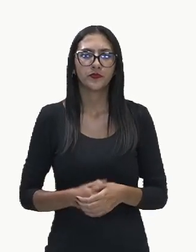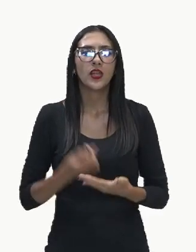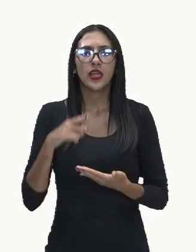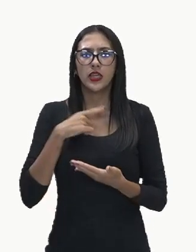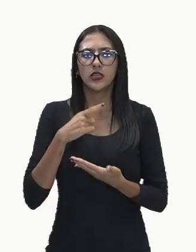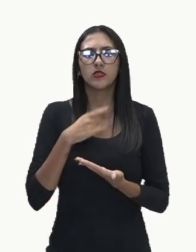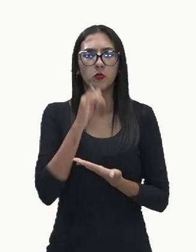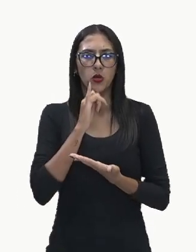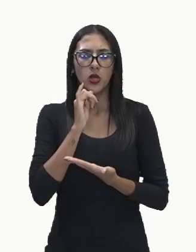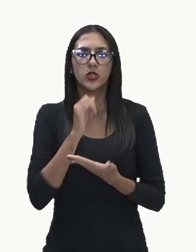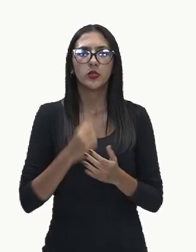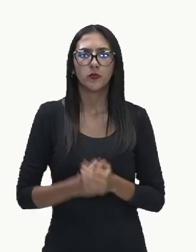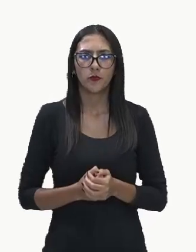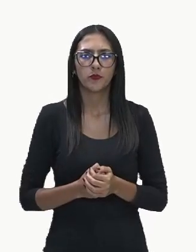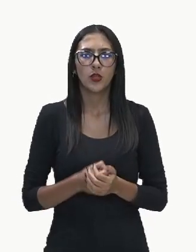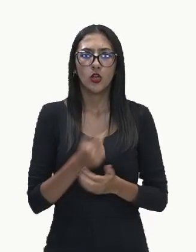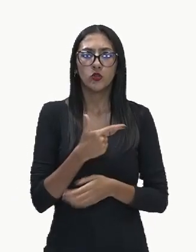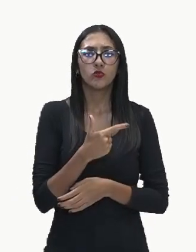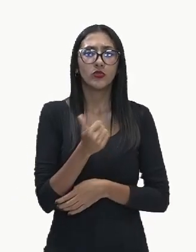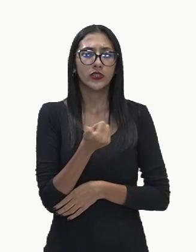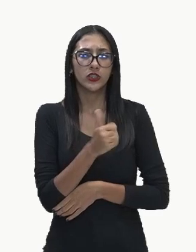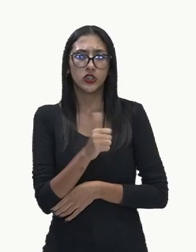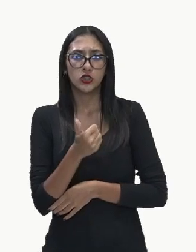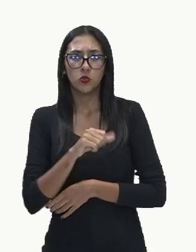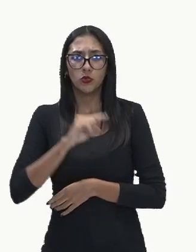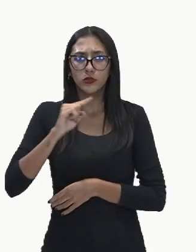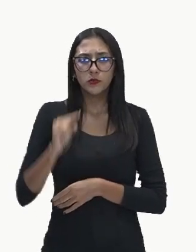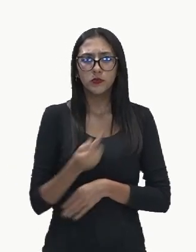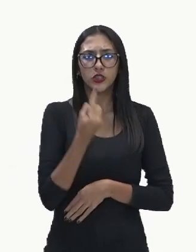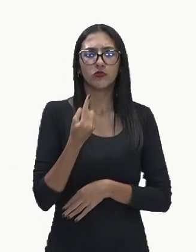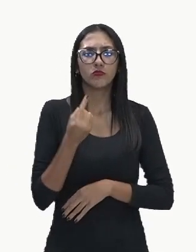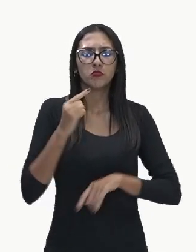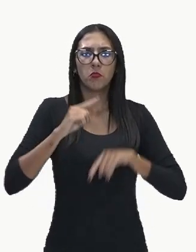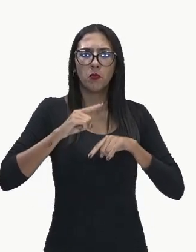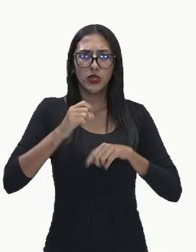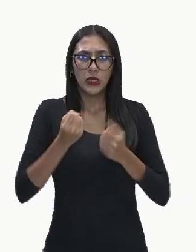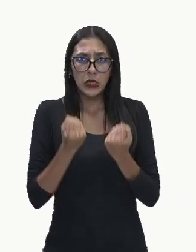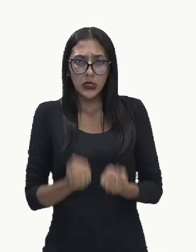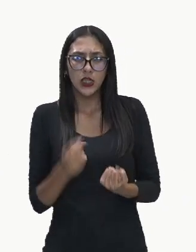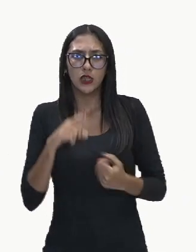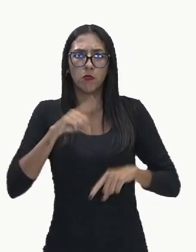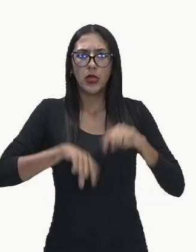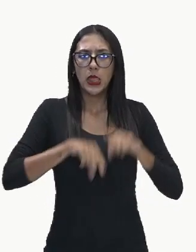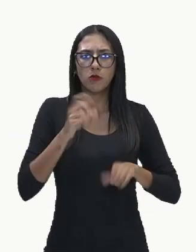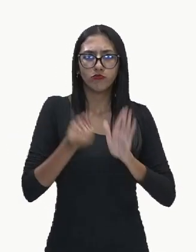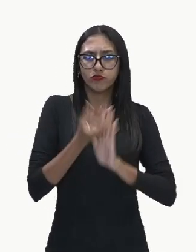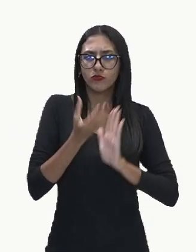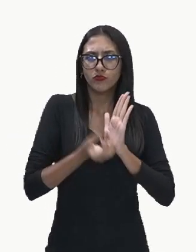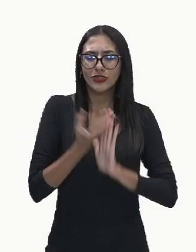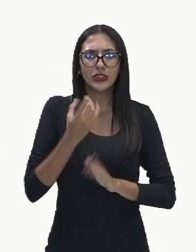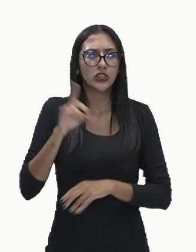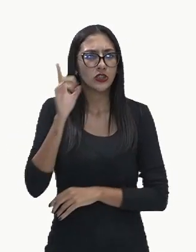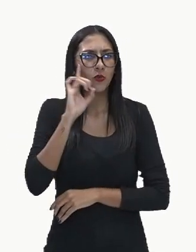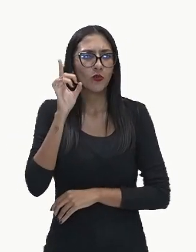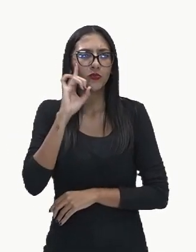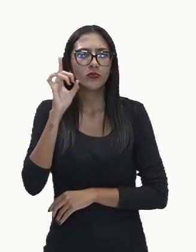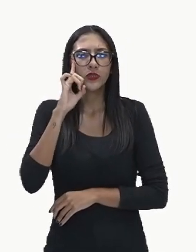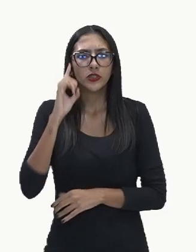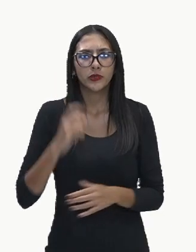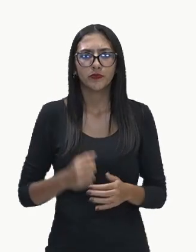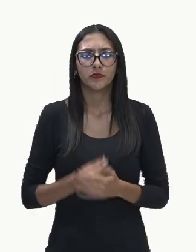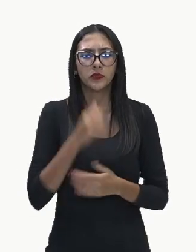211 mil toneladas de resíduos gerados por dia, ou seja, cerca de